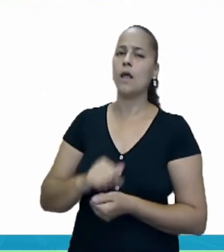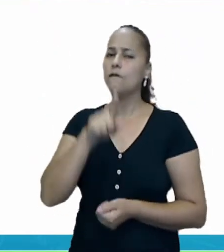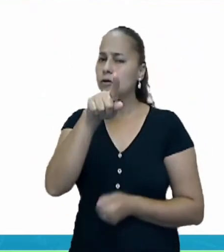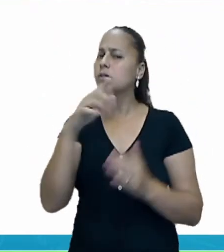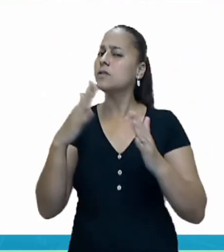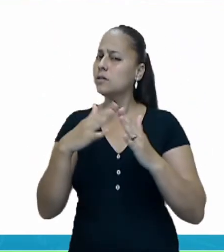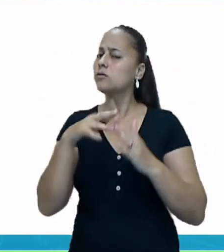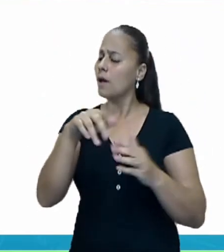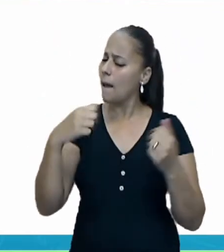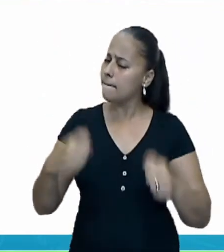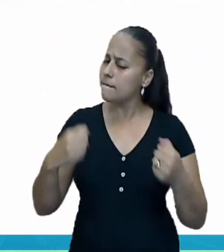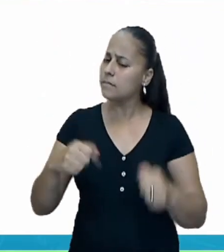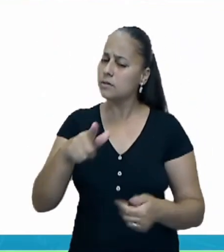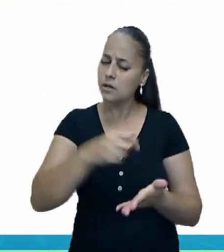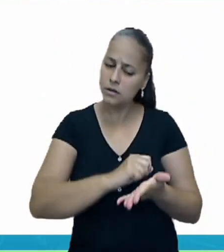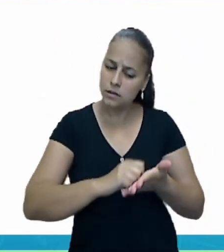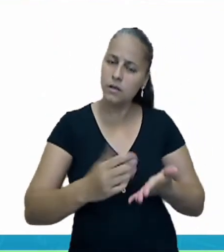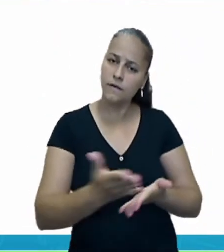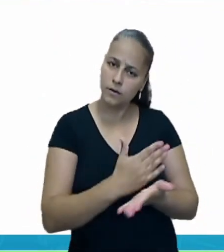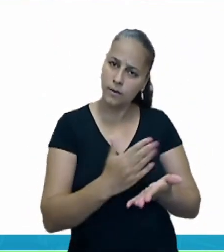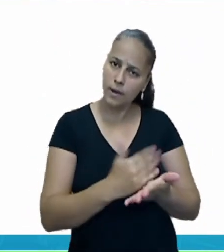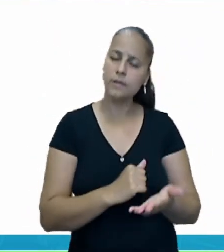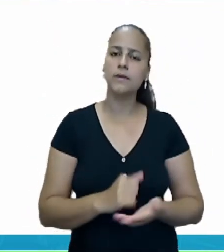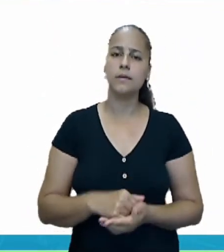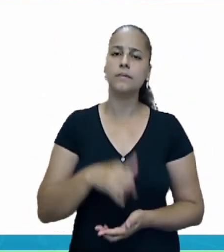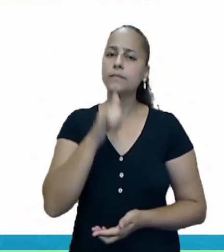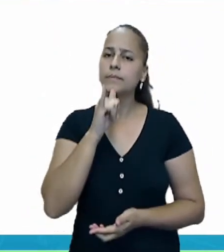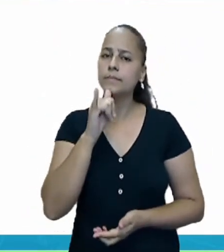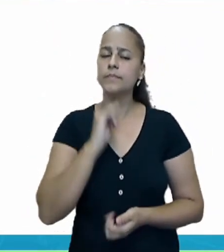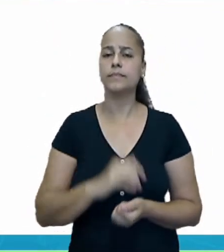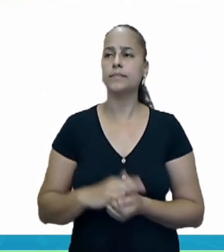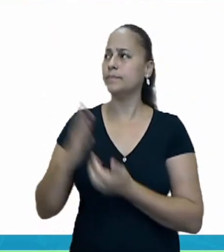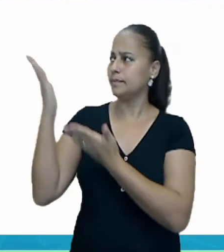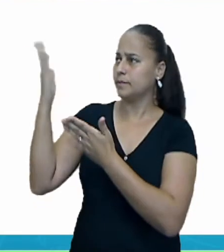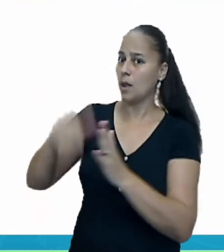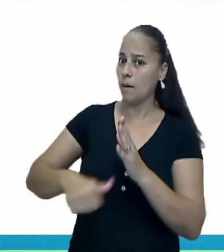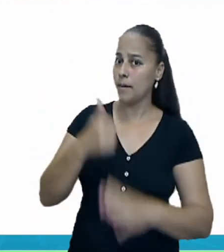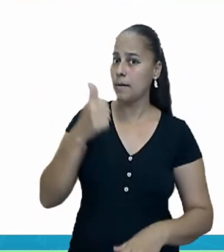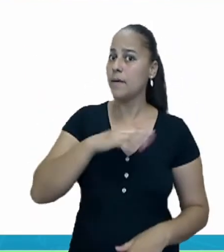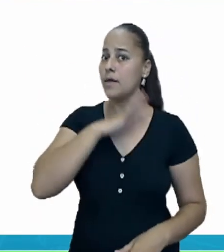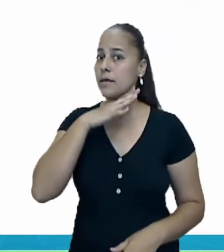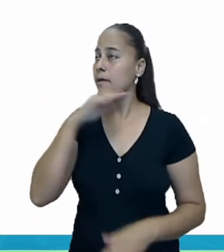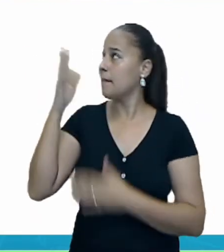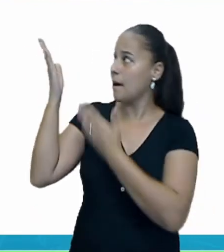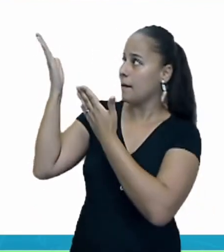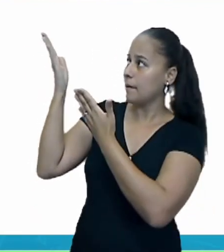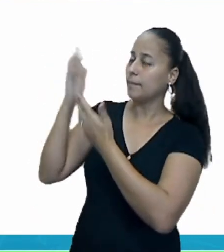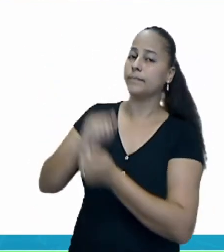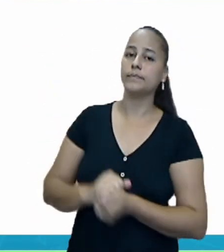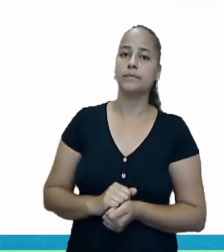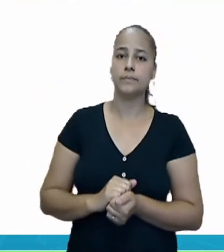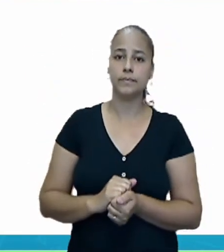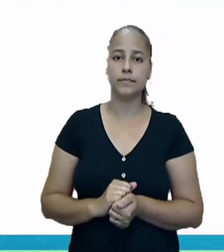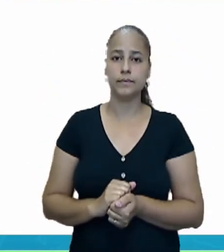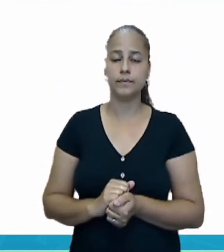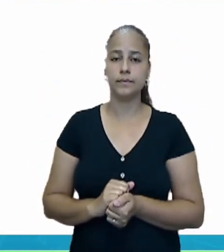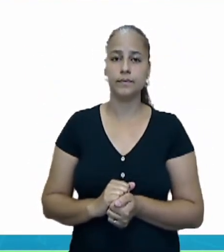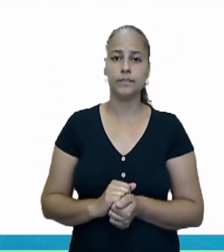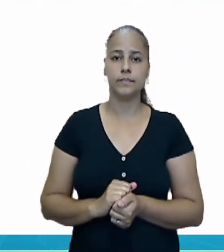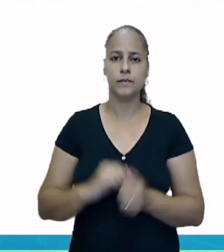também pode escrever no seu caderno. Por exemplo, o primeiro animal que nós temos aqui é